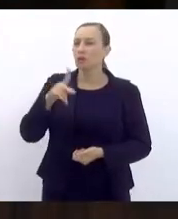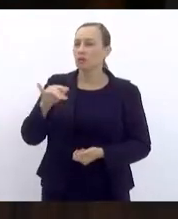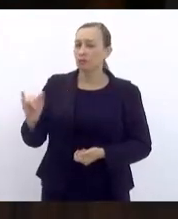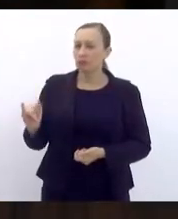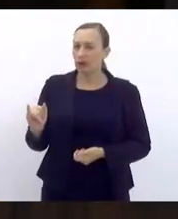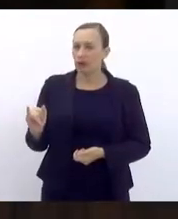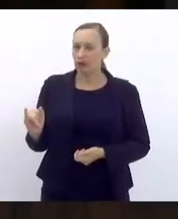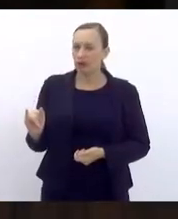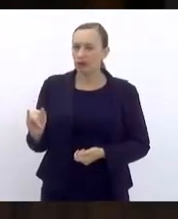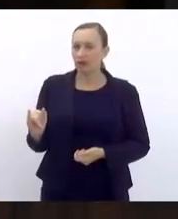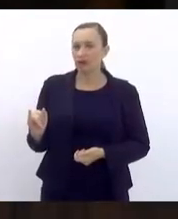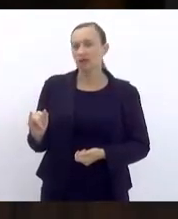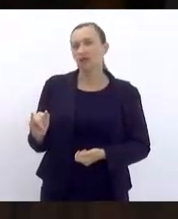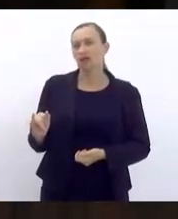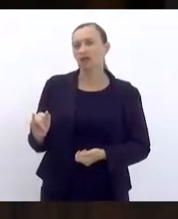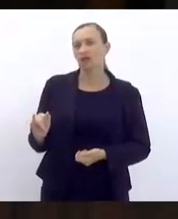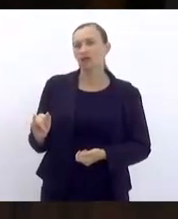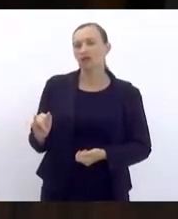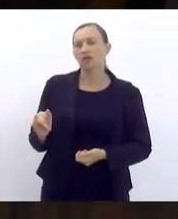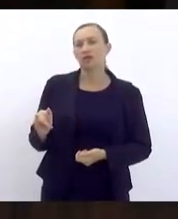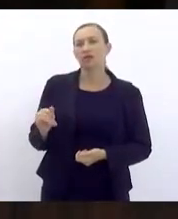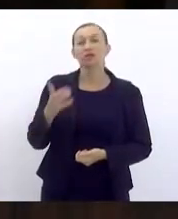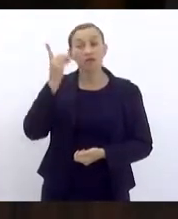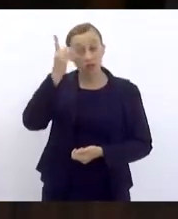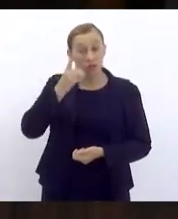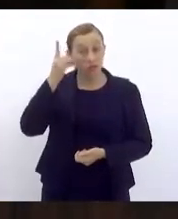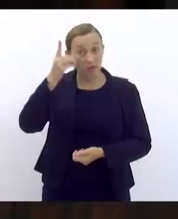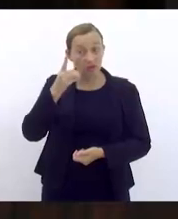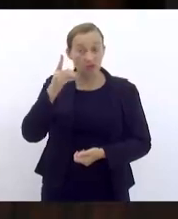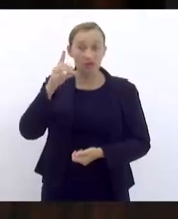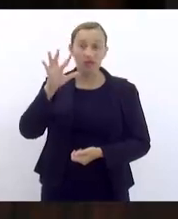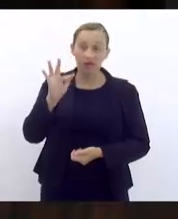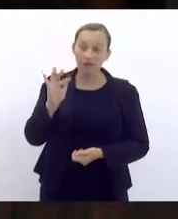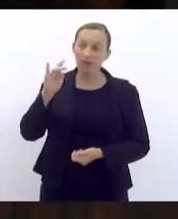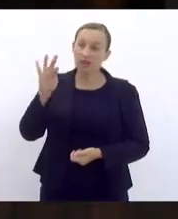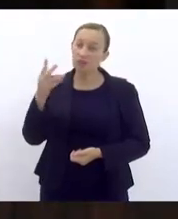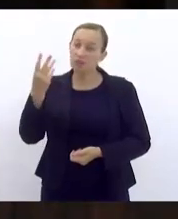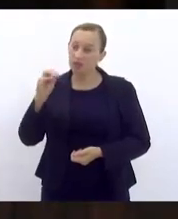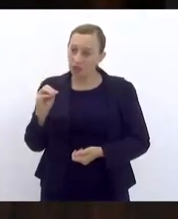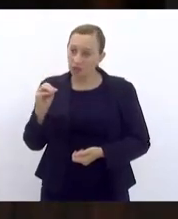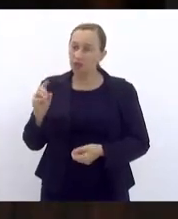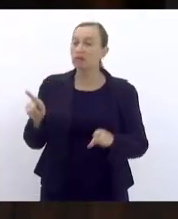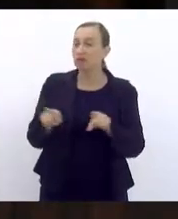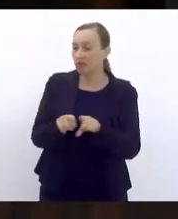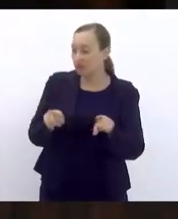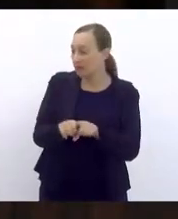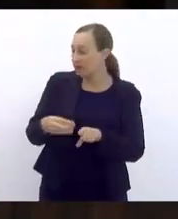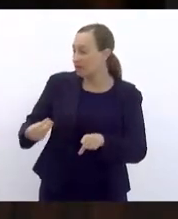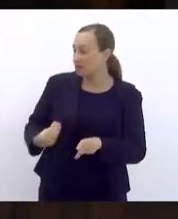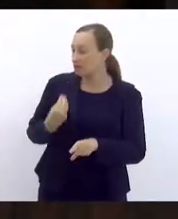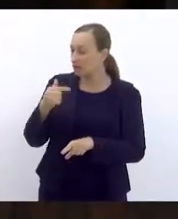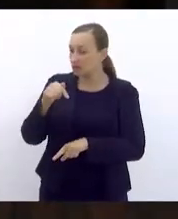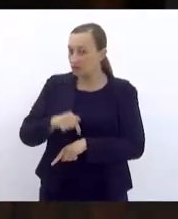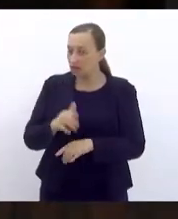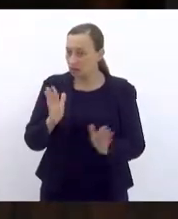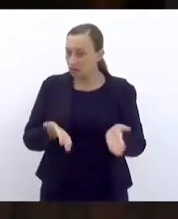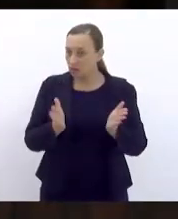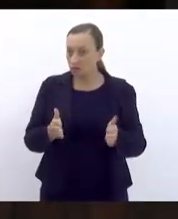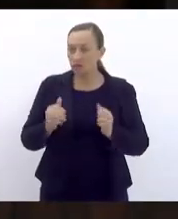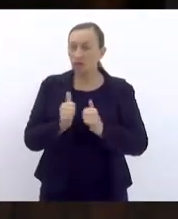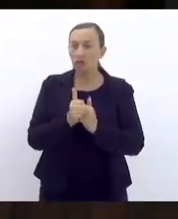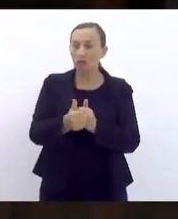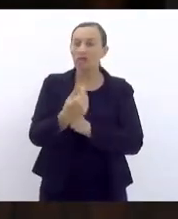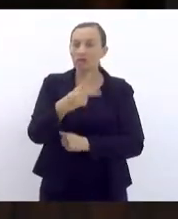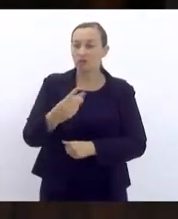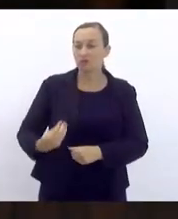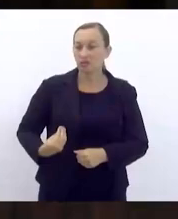coração aí do nosso nobre deputado Filipinho Raves, o senhor Naldo também está aqui hoje no parlamento acompanhando o